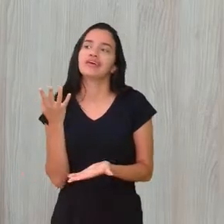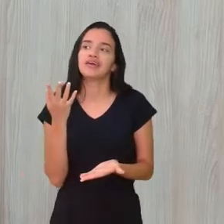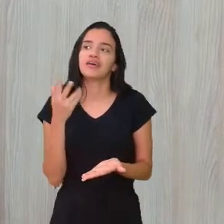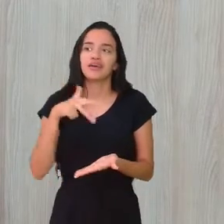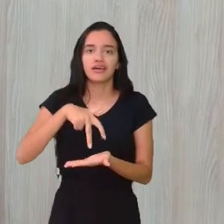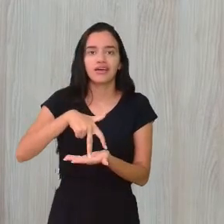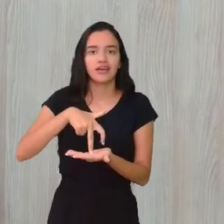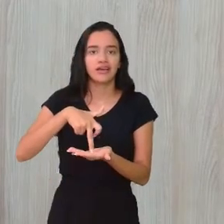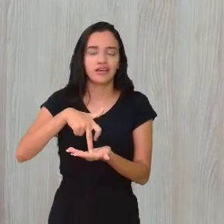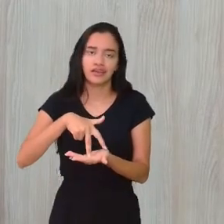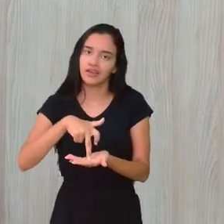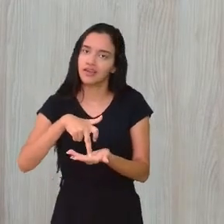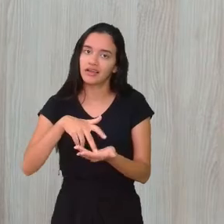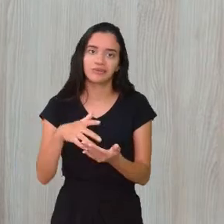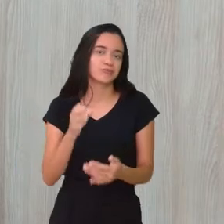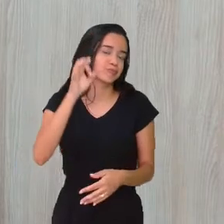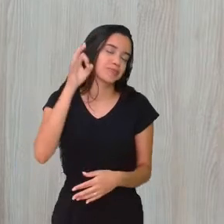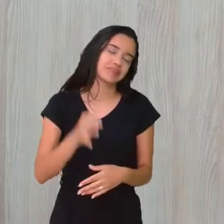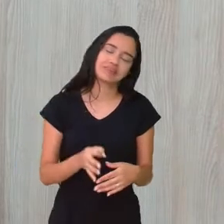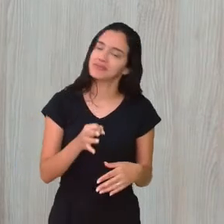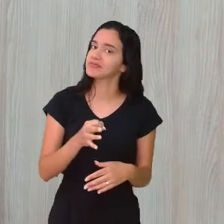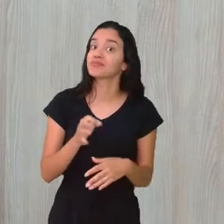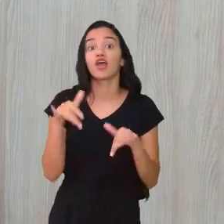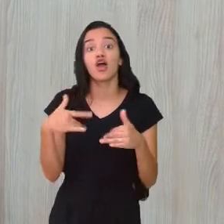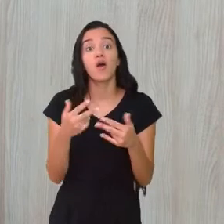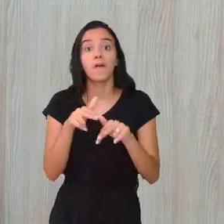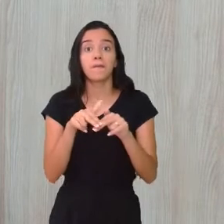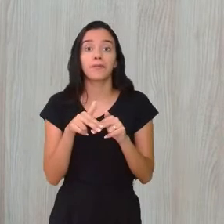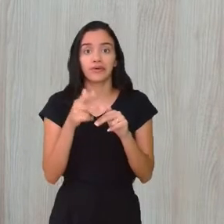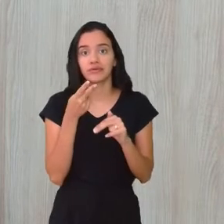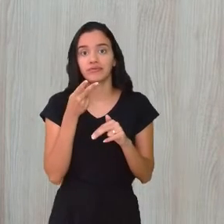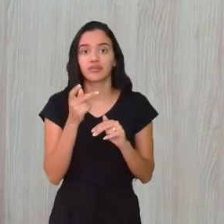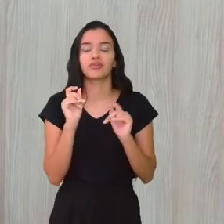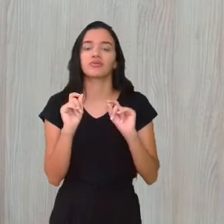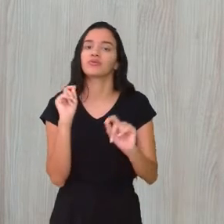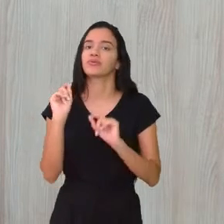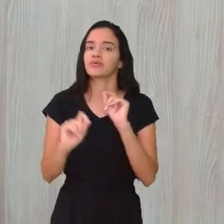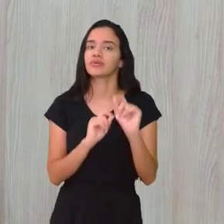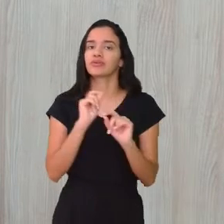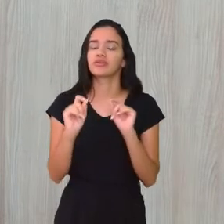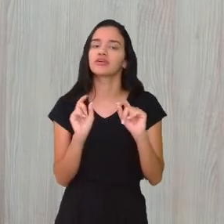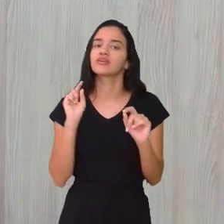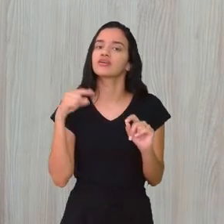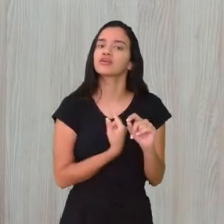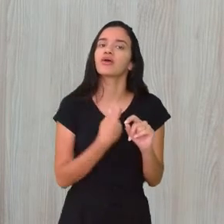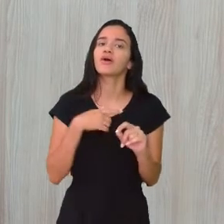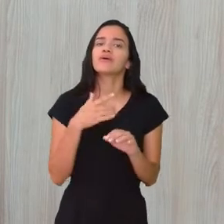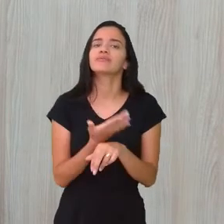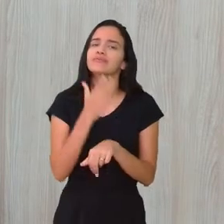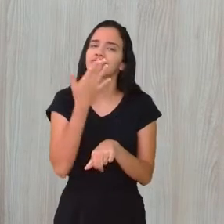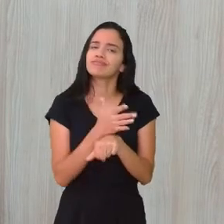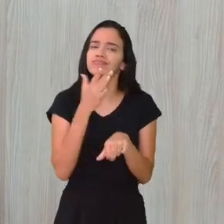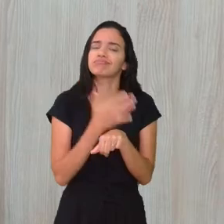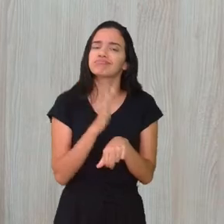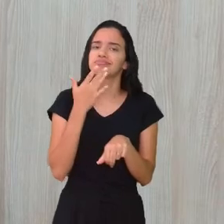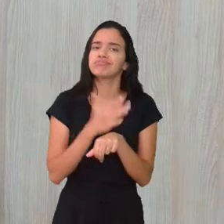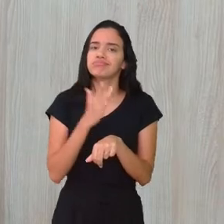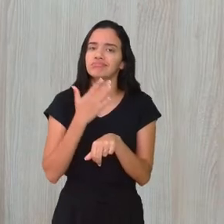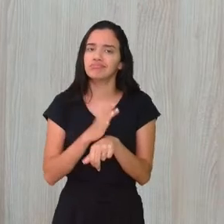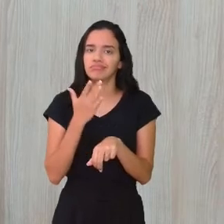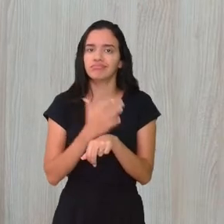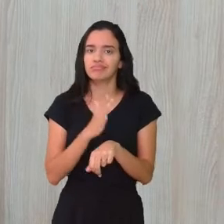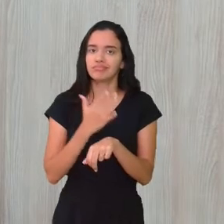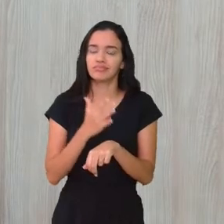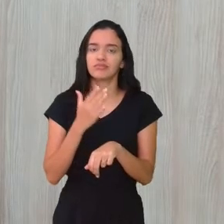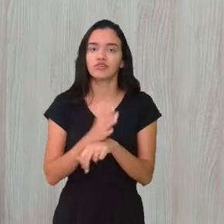trabalhar com a perna? Não ia dar certo, né? Por isso que a gente sempre fala na educação física que a gente precisa treinar tudo o que a gente for